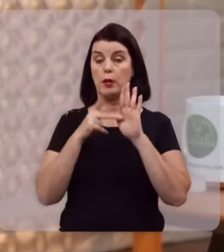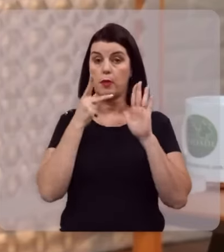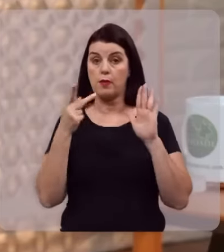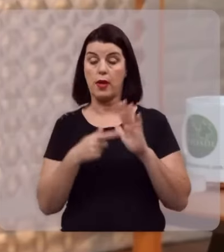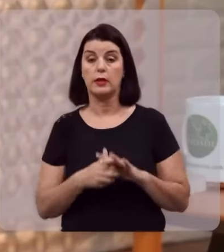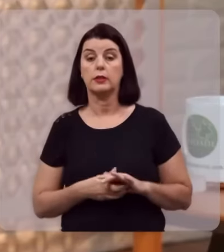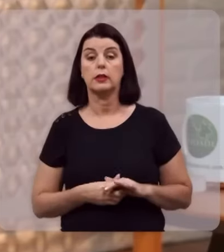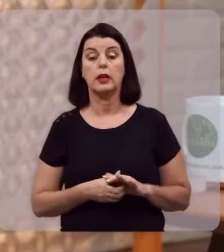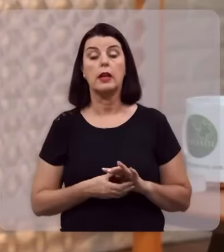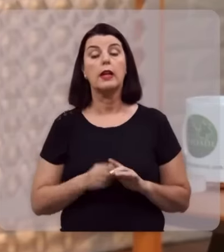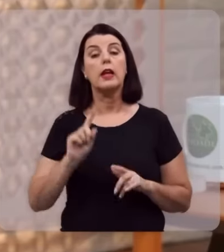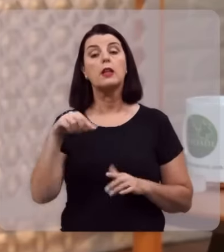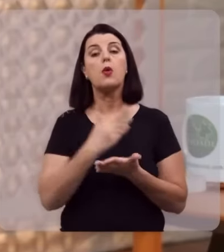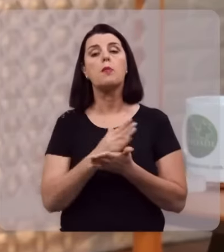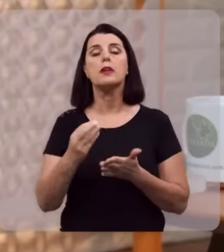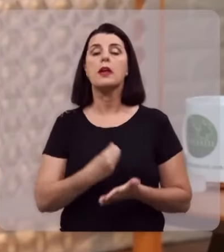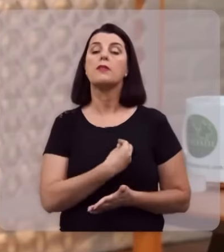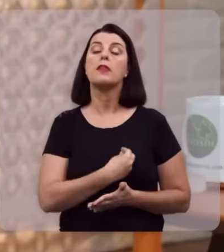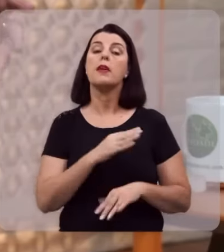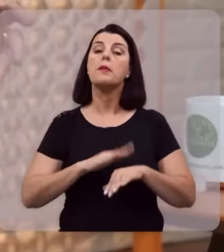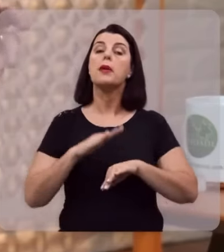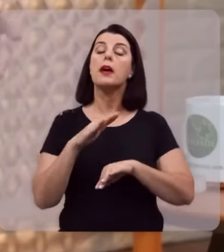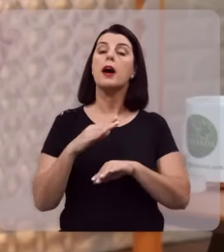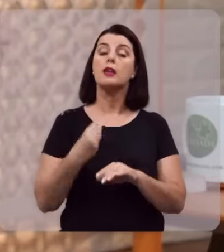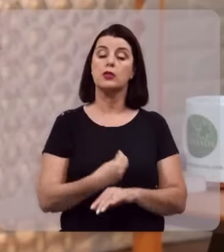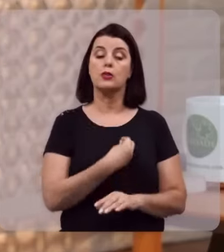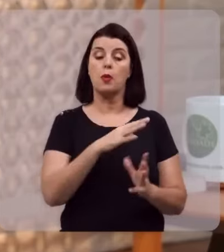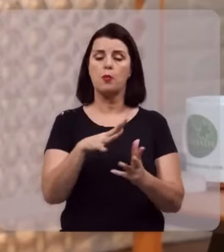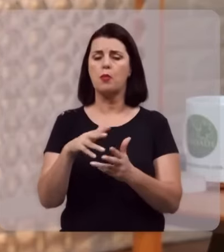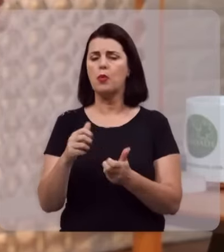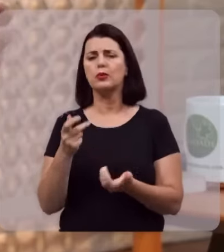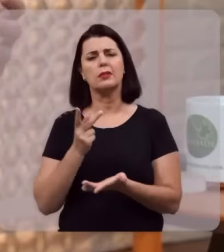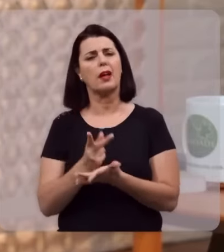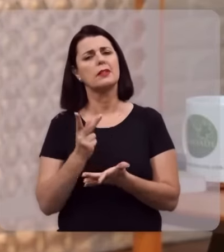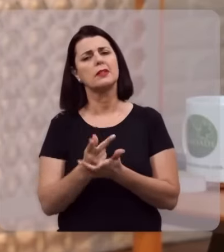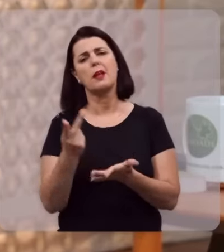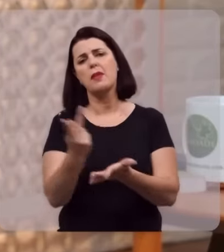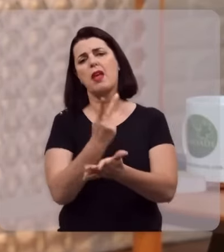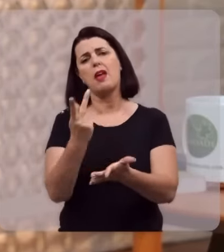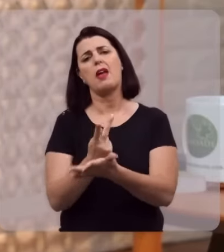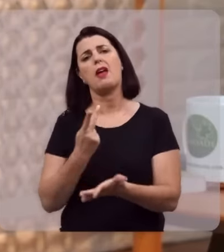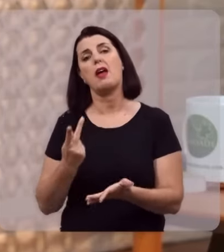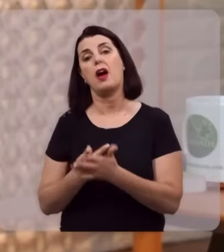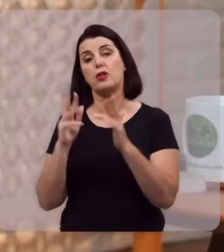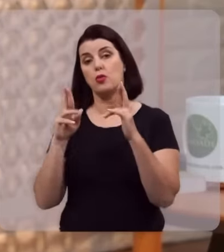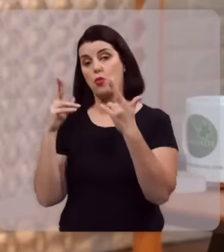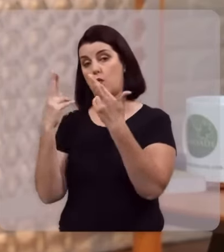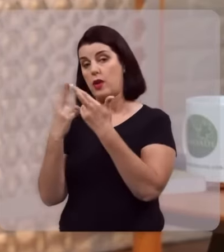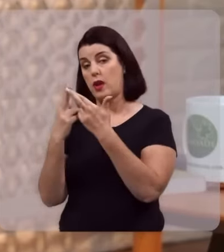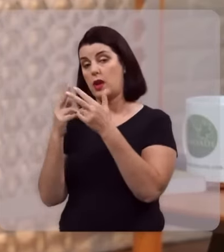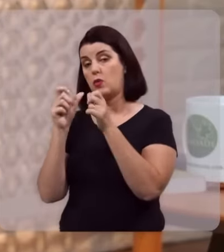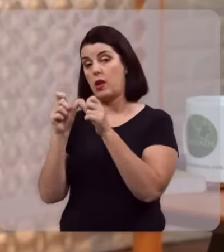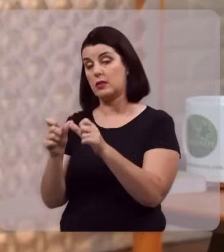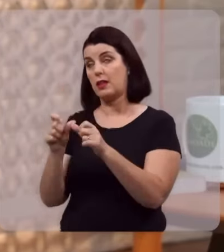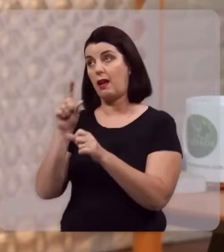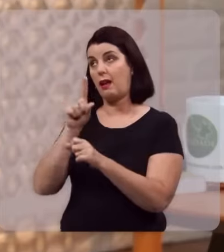E a gente, então, passa a viver mais ainda em um mundo que é instável. Porque o reino de Deus, ele se estabelece com a vinda de